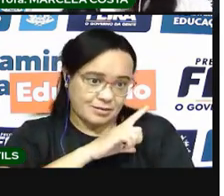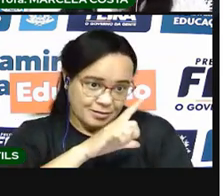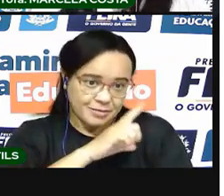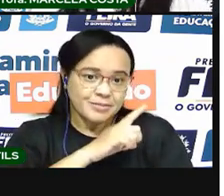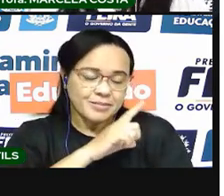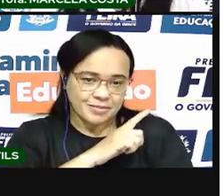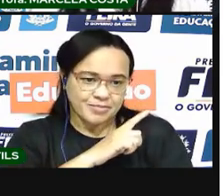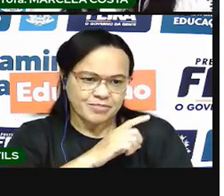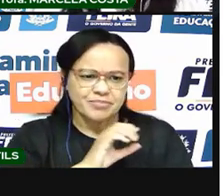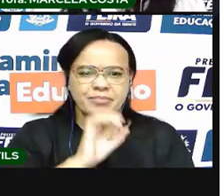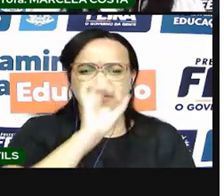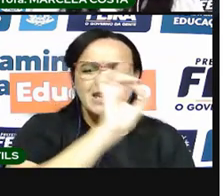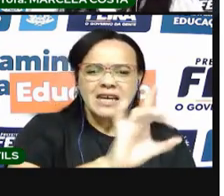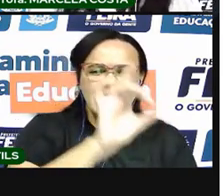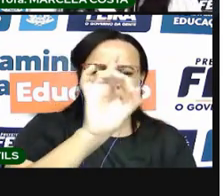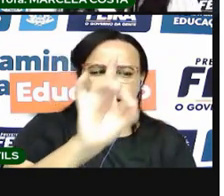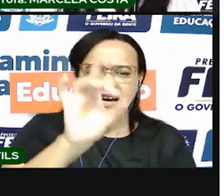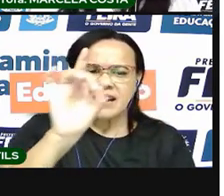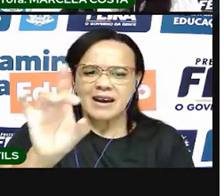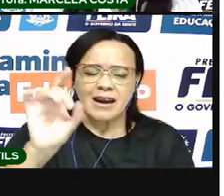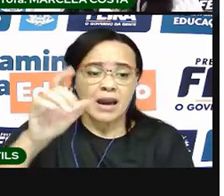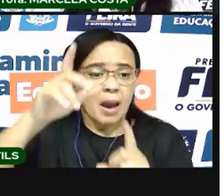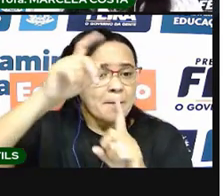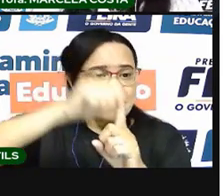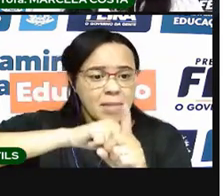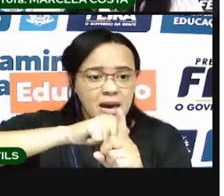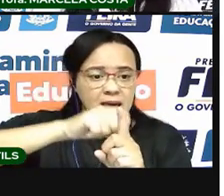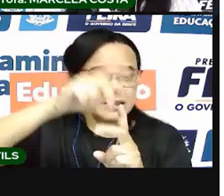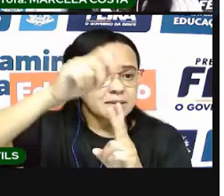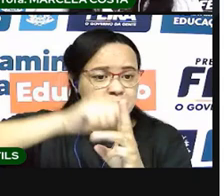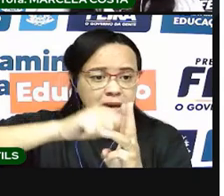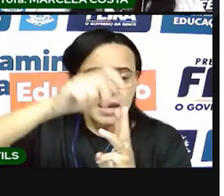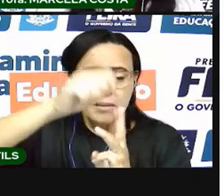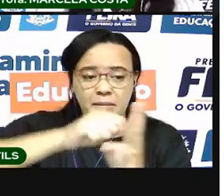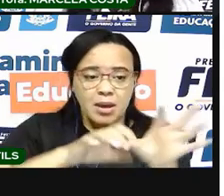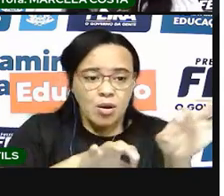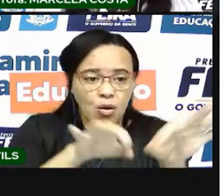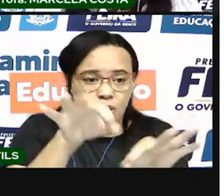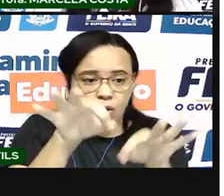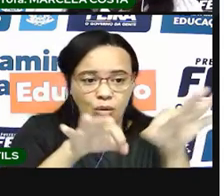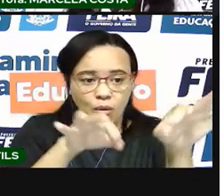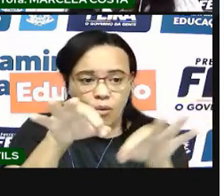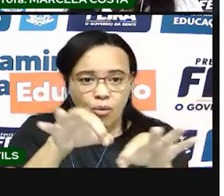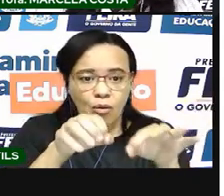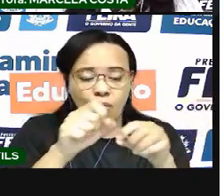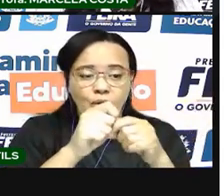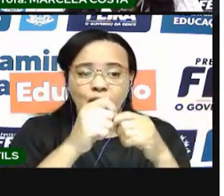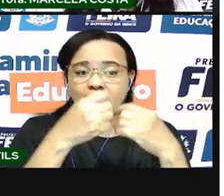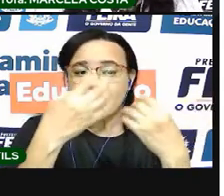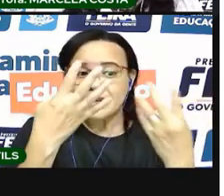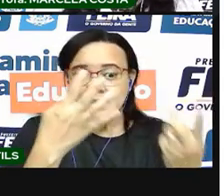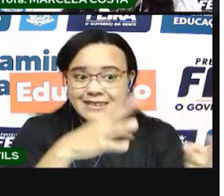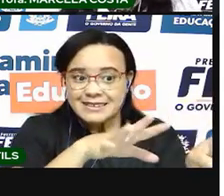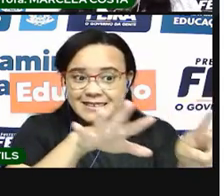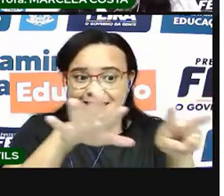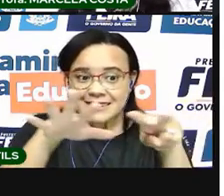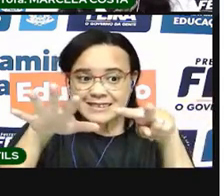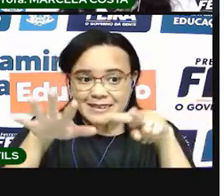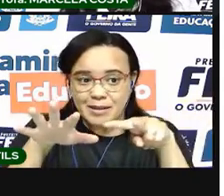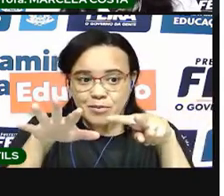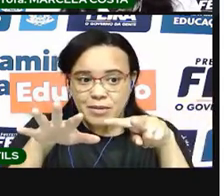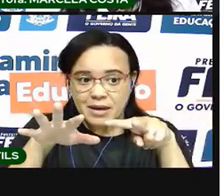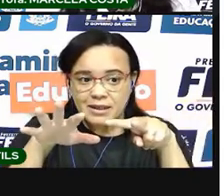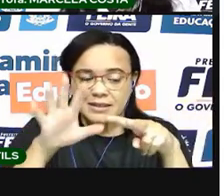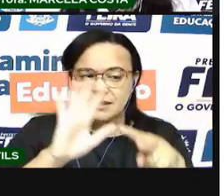E cada mês está organizado ali por semanas. Um mês geralmente tem quatro a cinco semanas. E cada